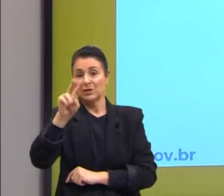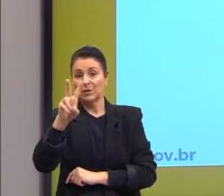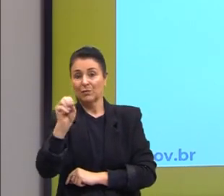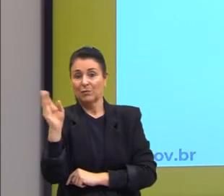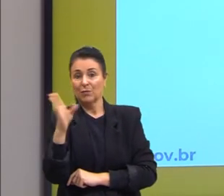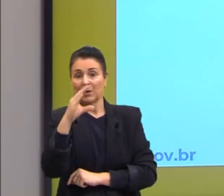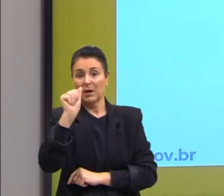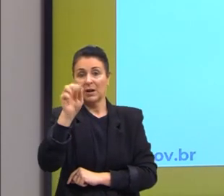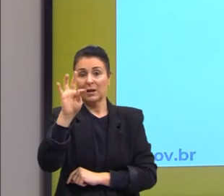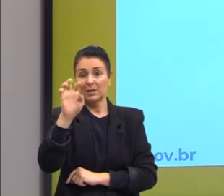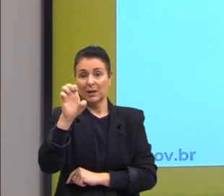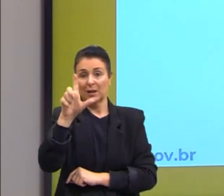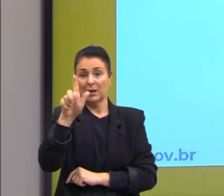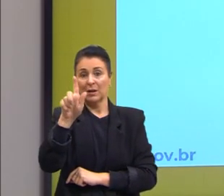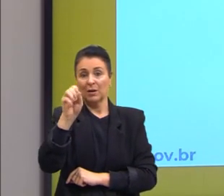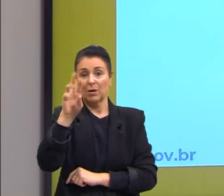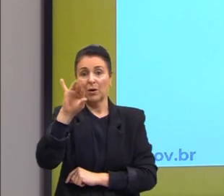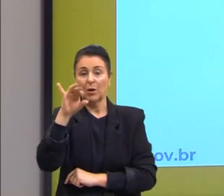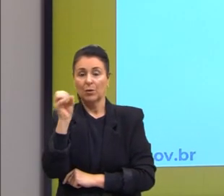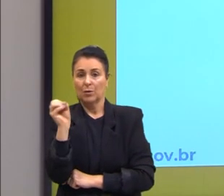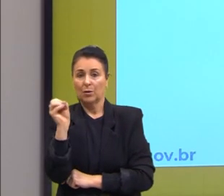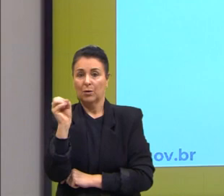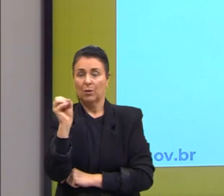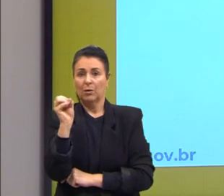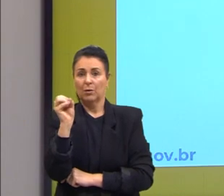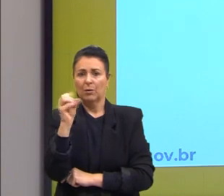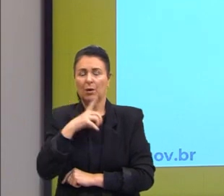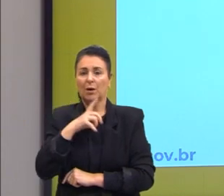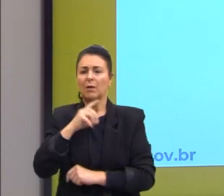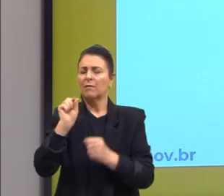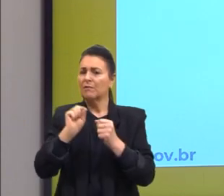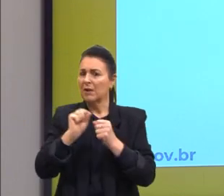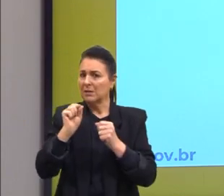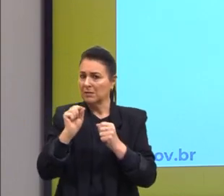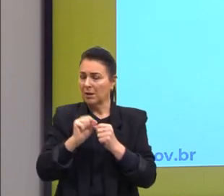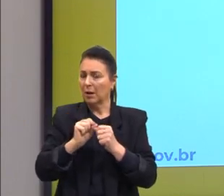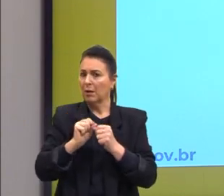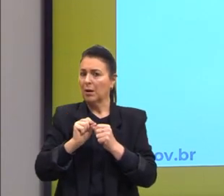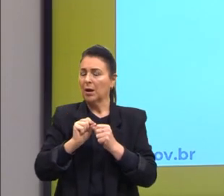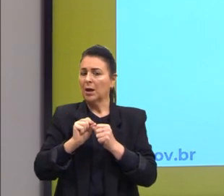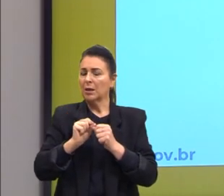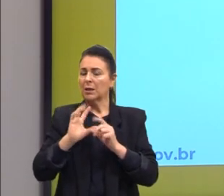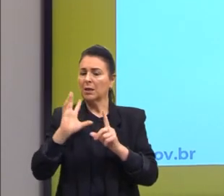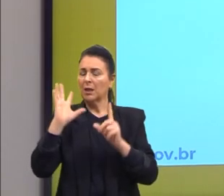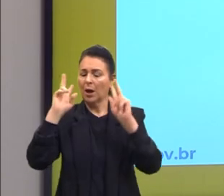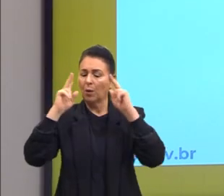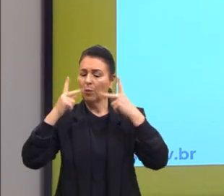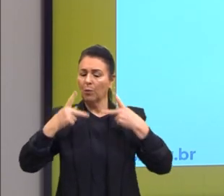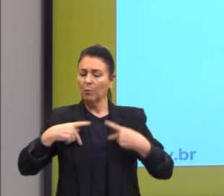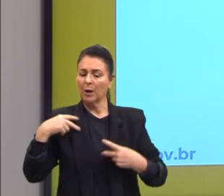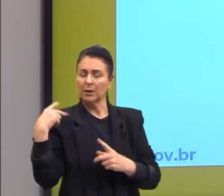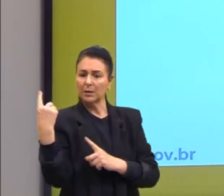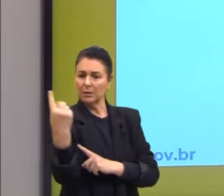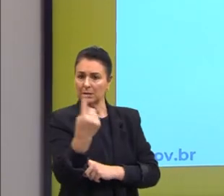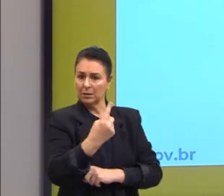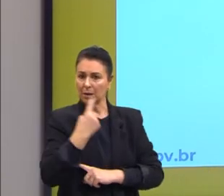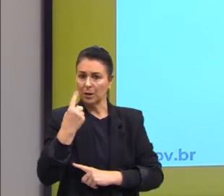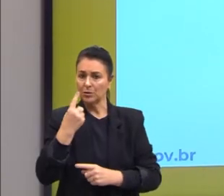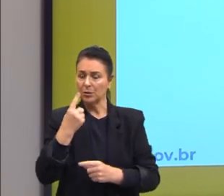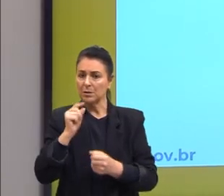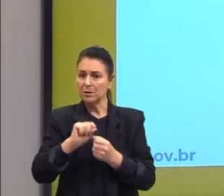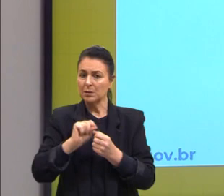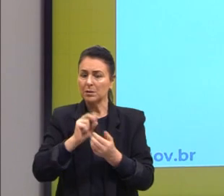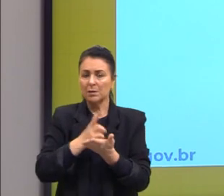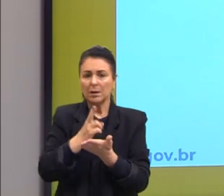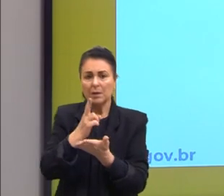Age de tal maneira que trates a humanidade tanto na tua pessoa como na outra pessoa, sempre como um fim